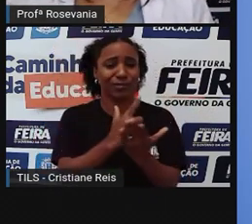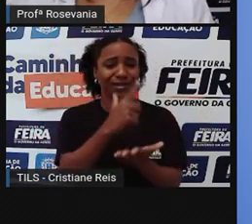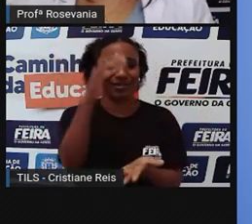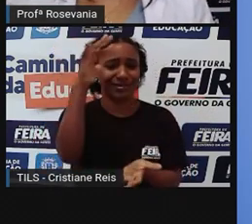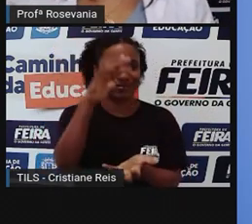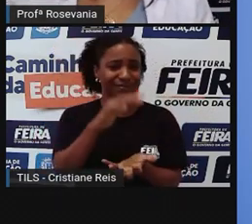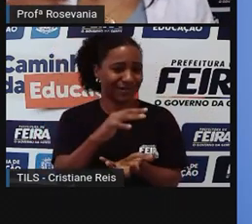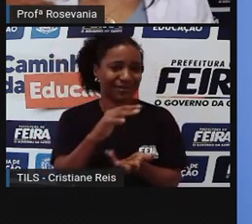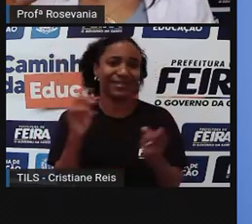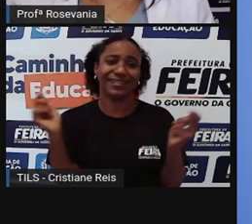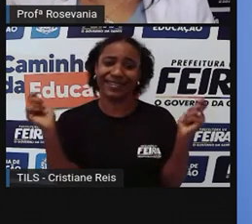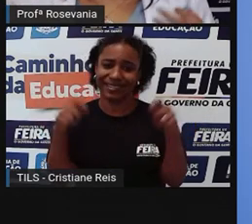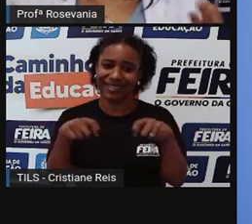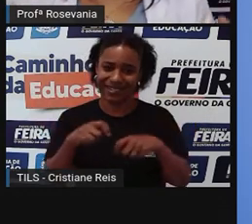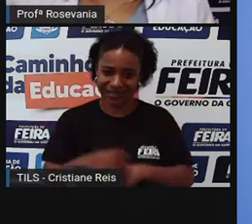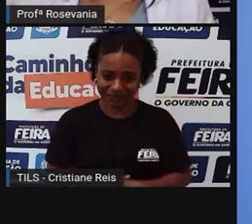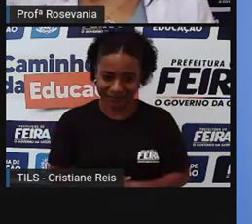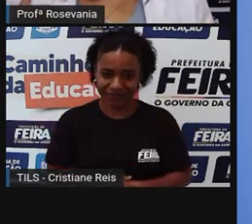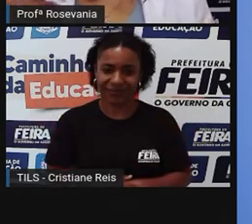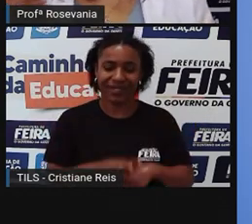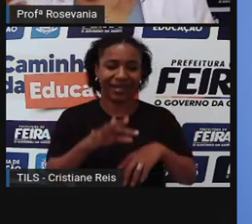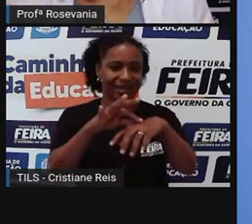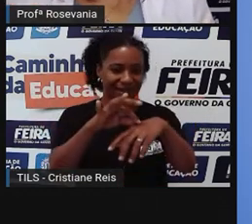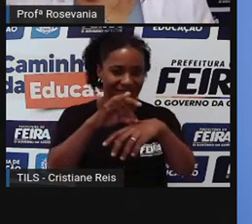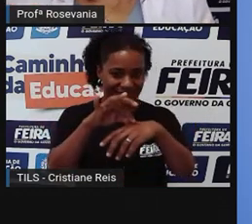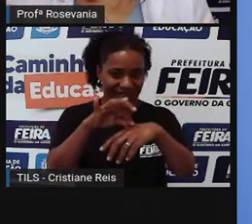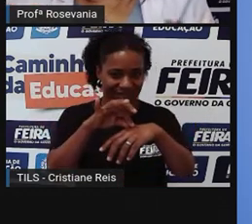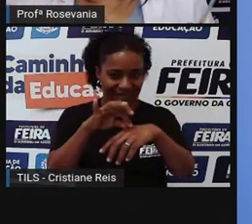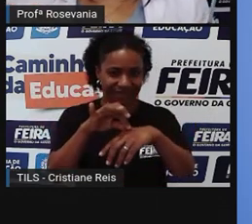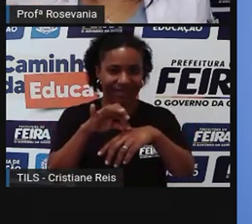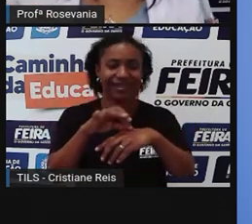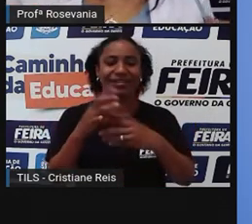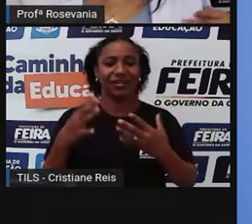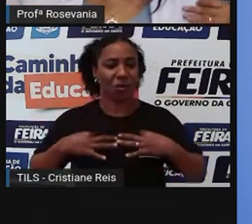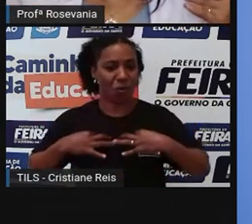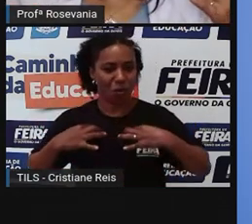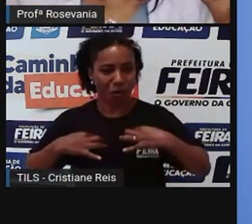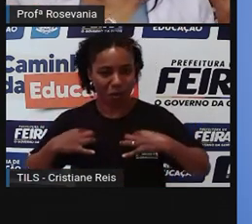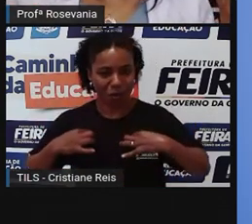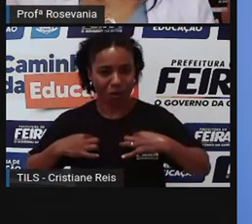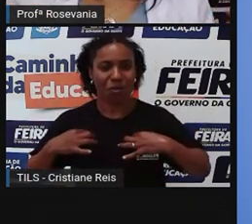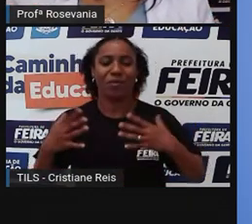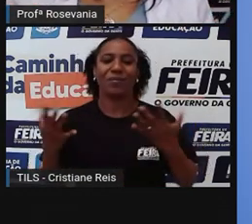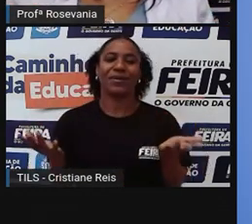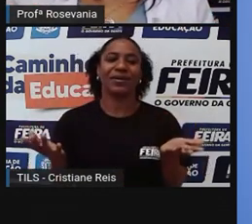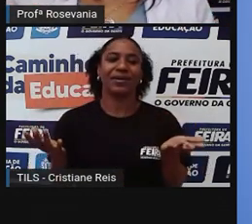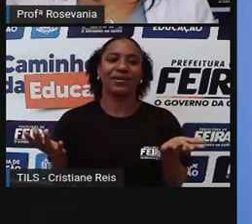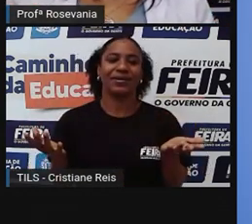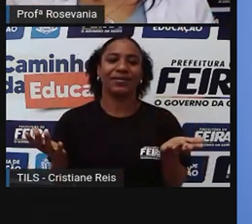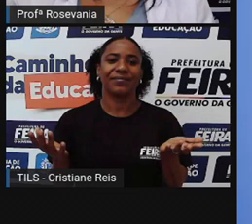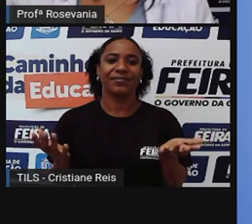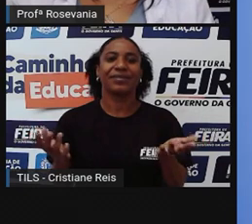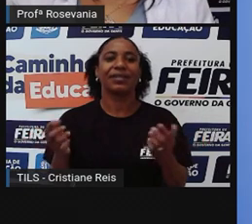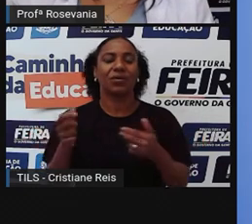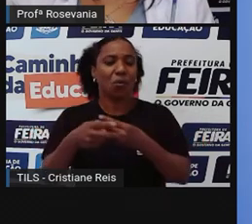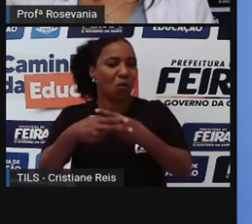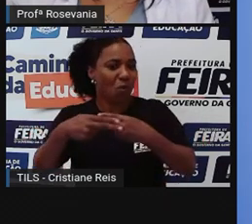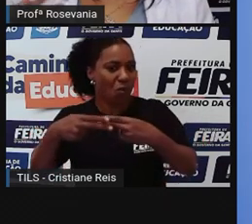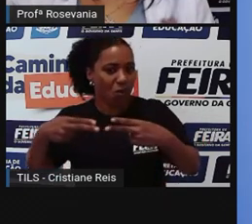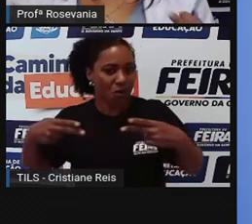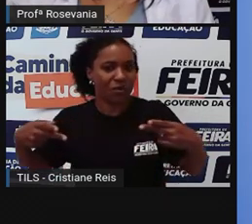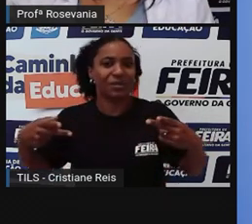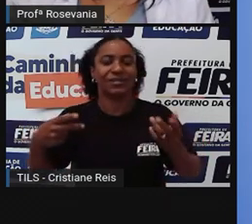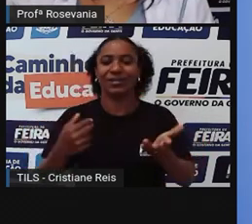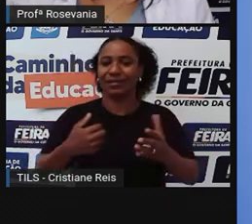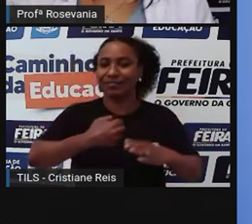organizada lá, tem a parte de carnes, a parte de roupas, a parte de utensílios, né, que são as